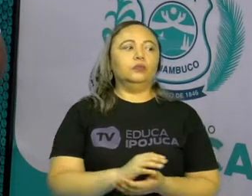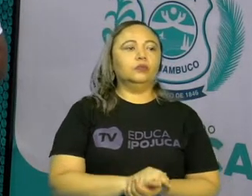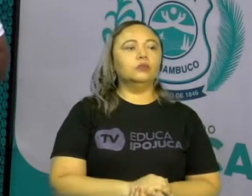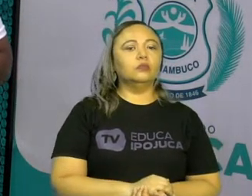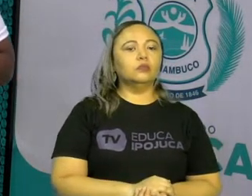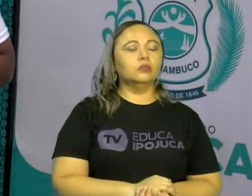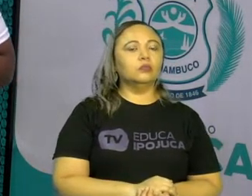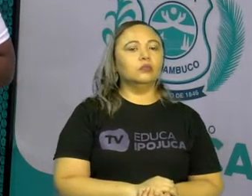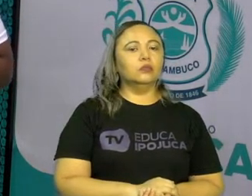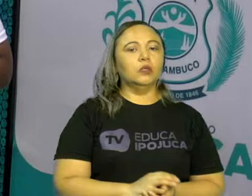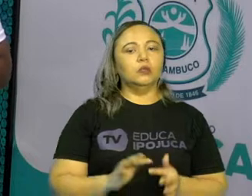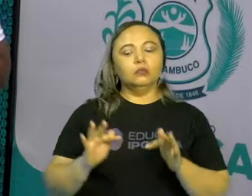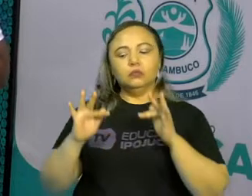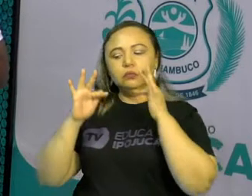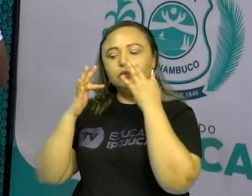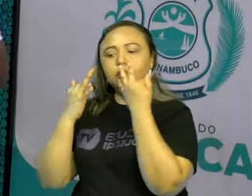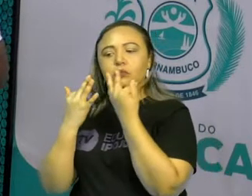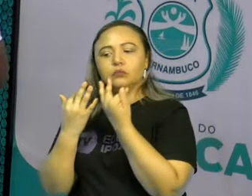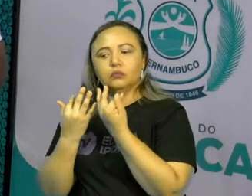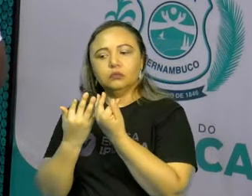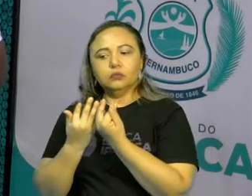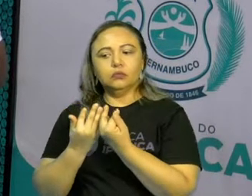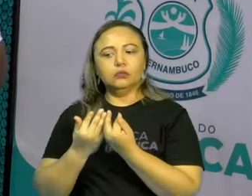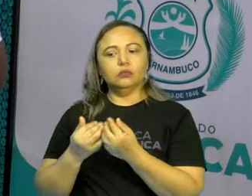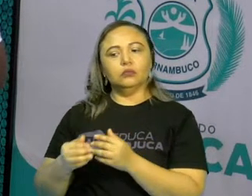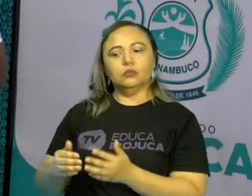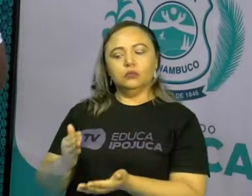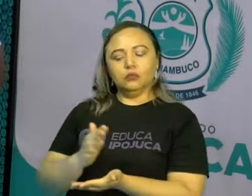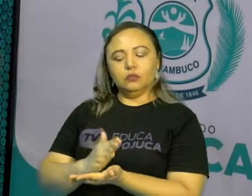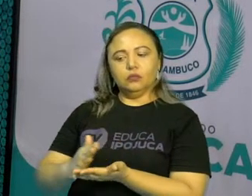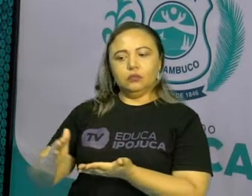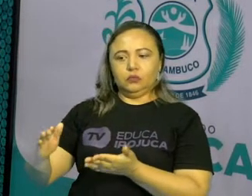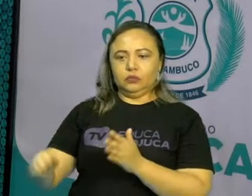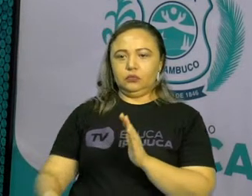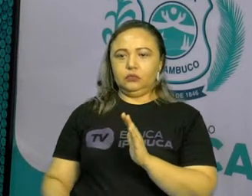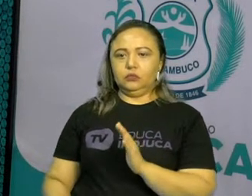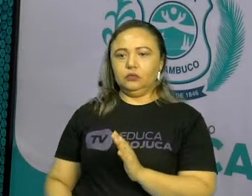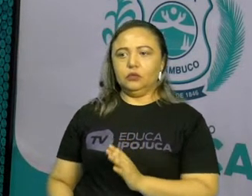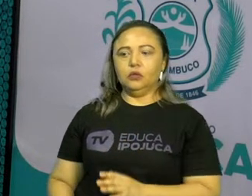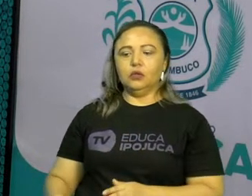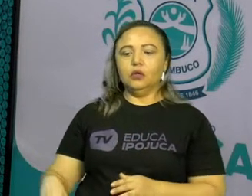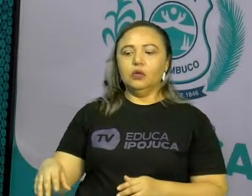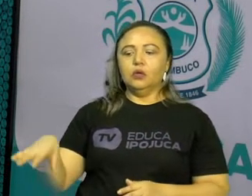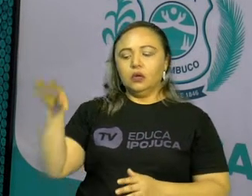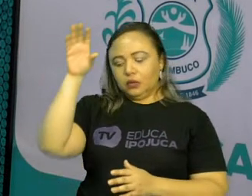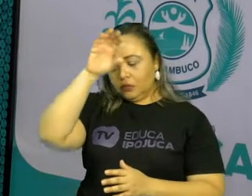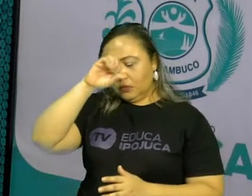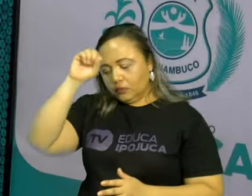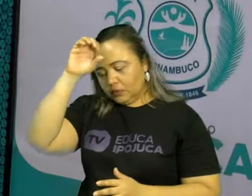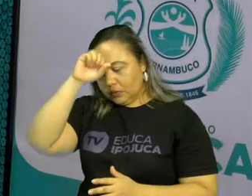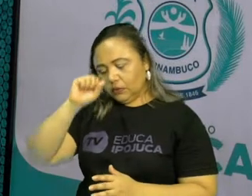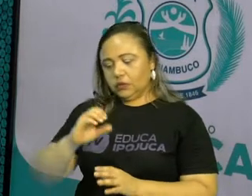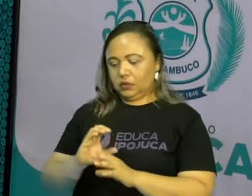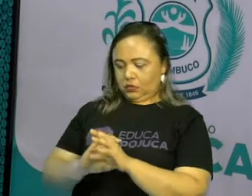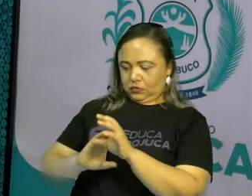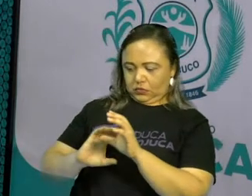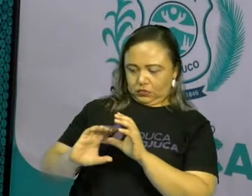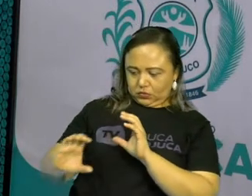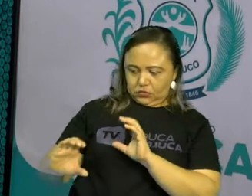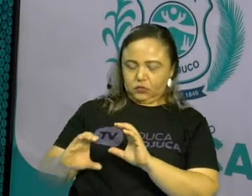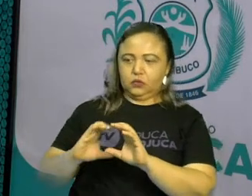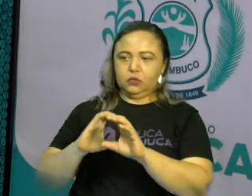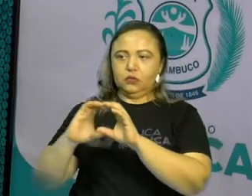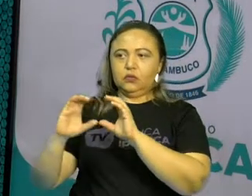Na família onde há os primeiros ensinamentos, conversas, ações do ser